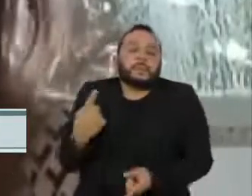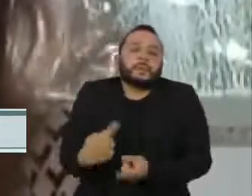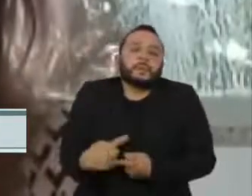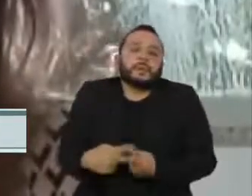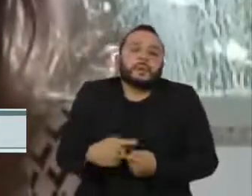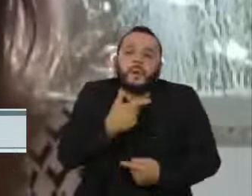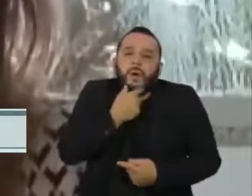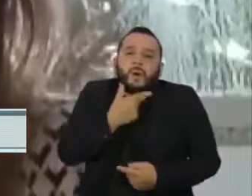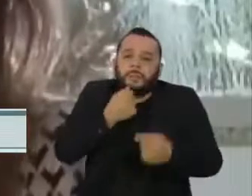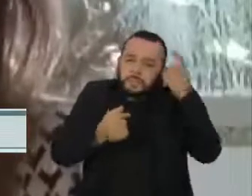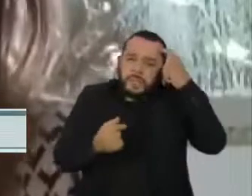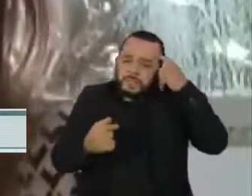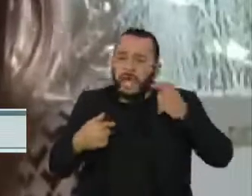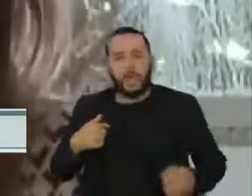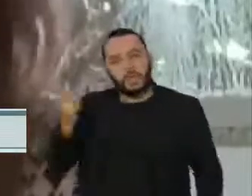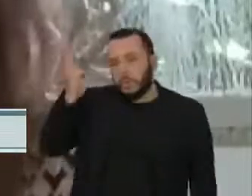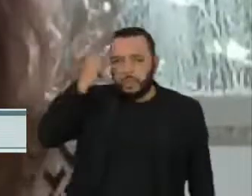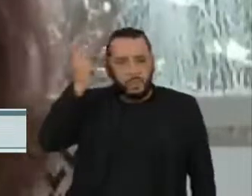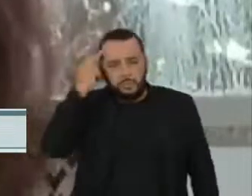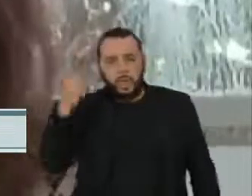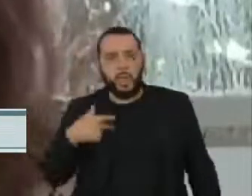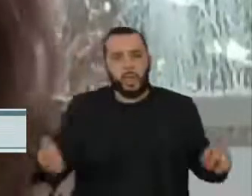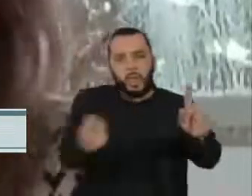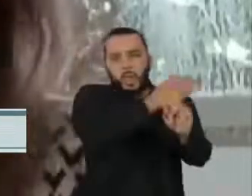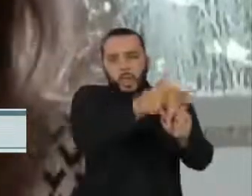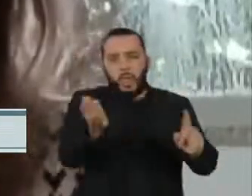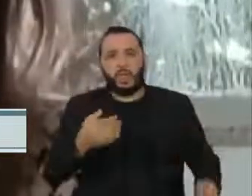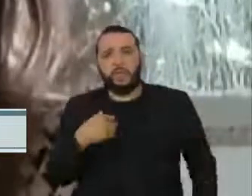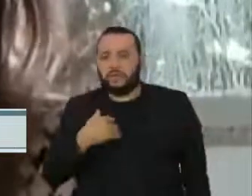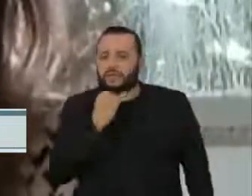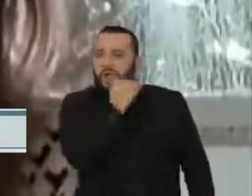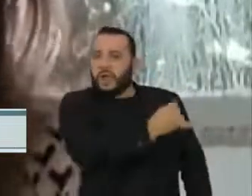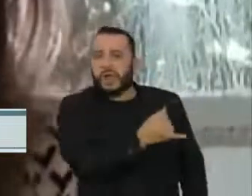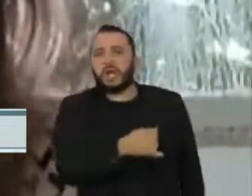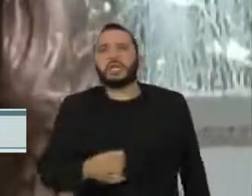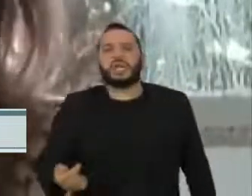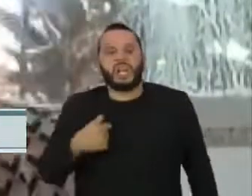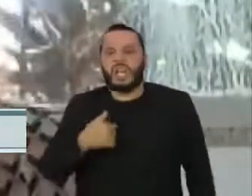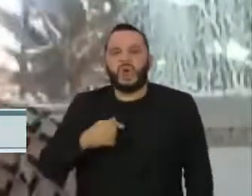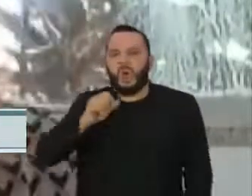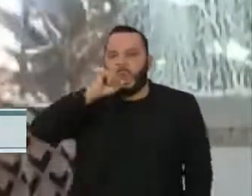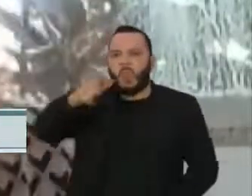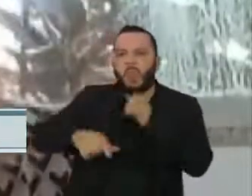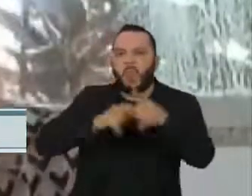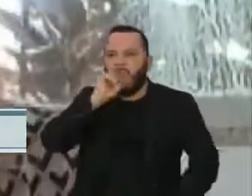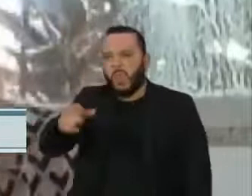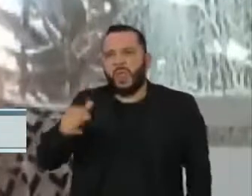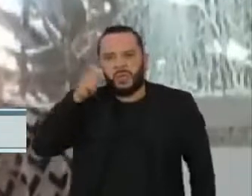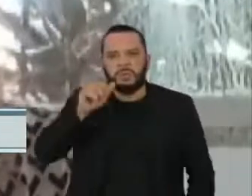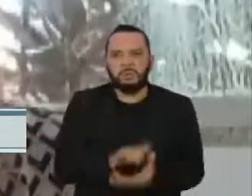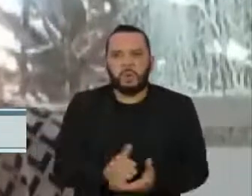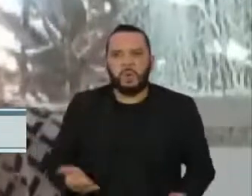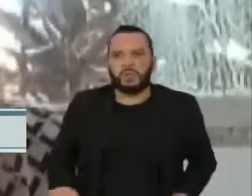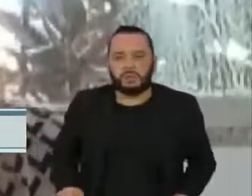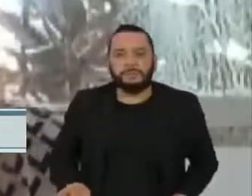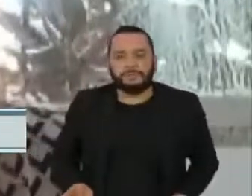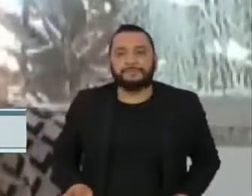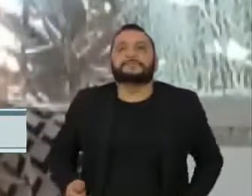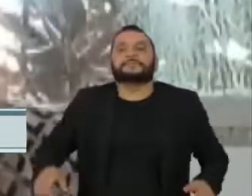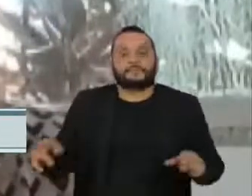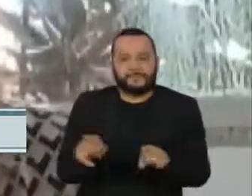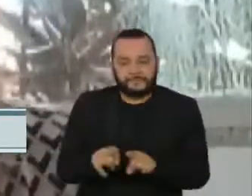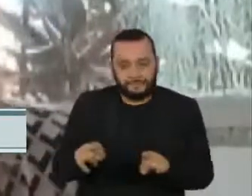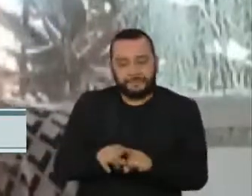uma coisa normal. Então eu vejo homens chegando lá e falando assim, ah, mas eu só xinguei. Quando a gente vê homens que vão para os grupos